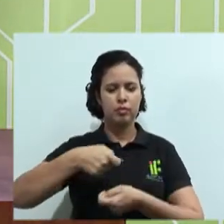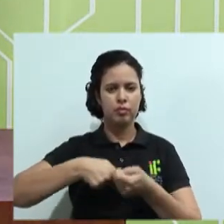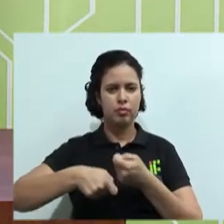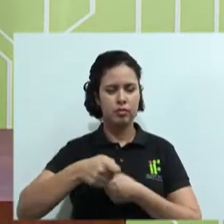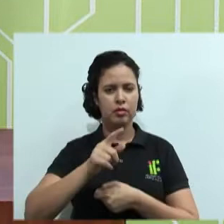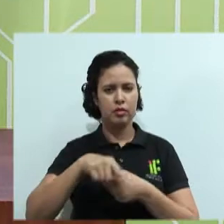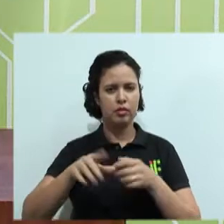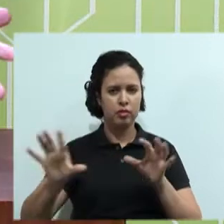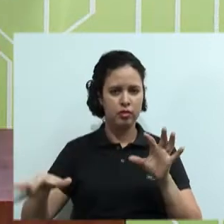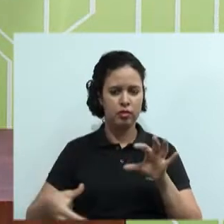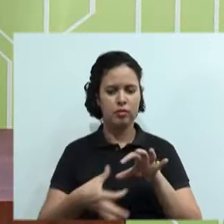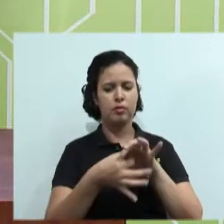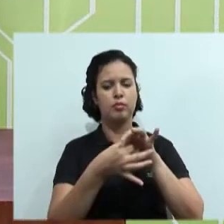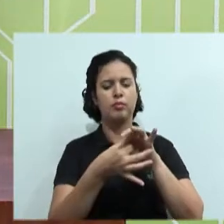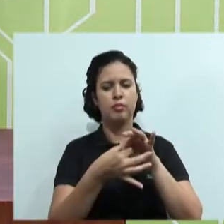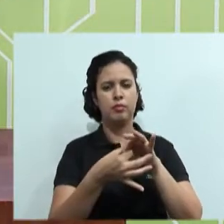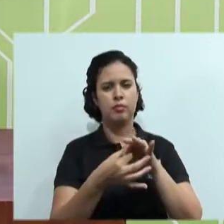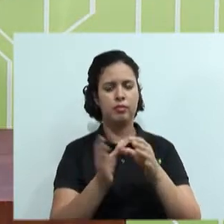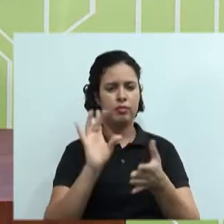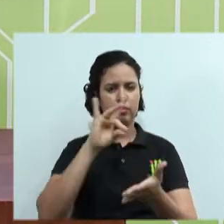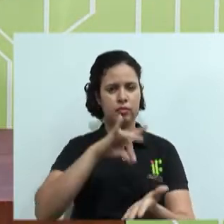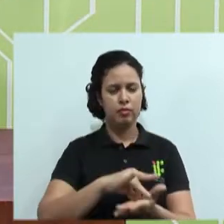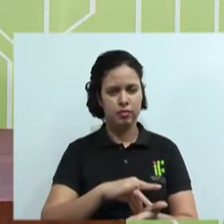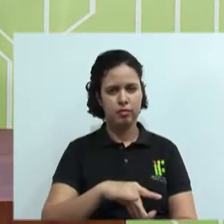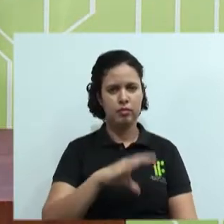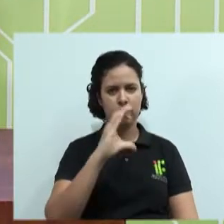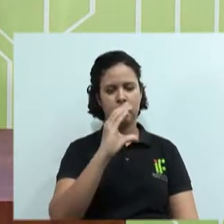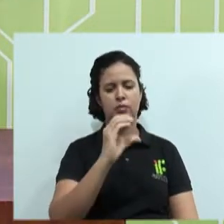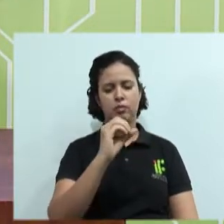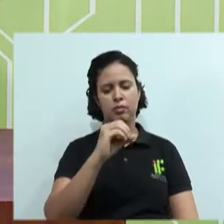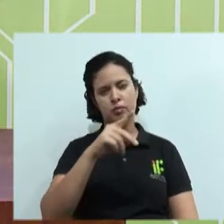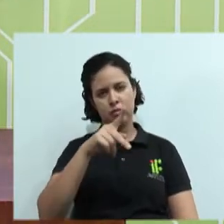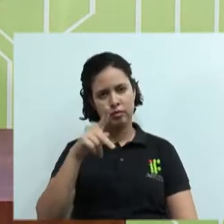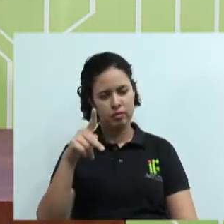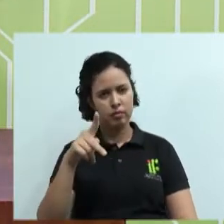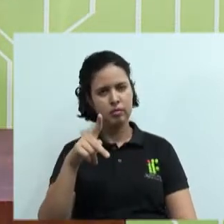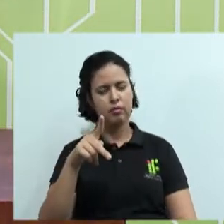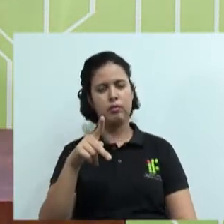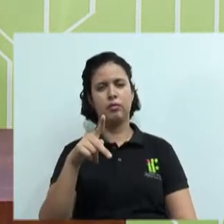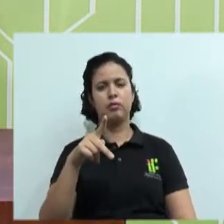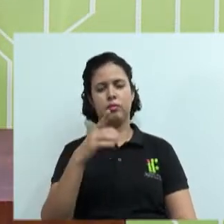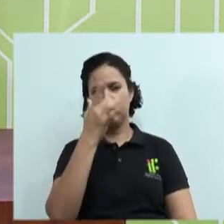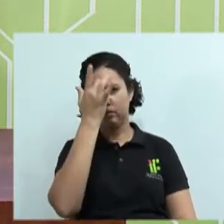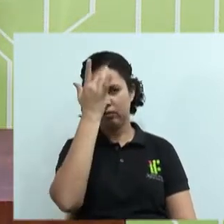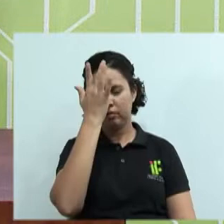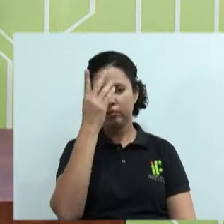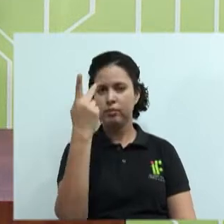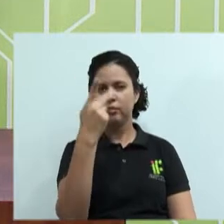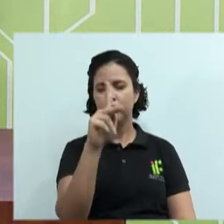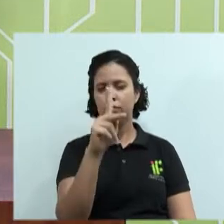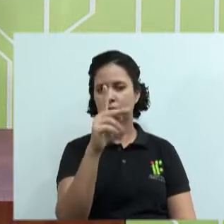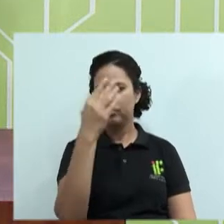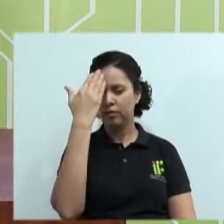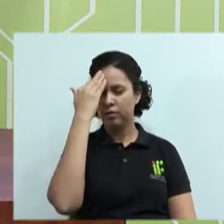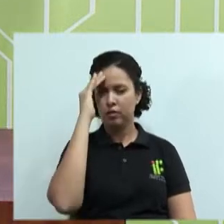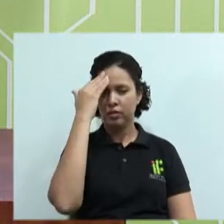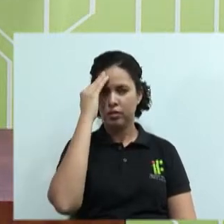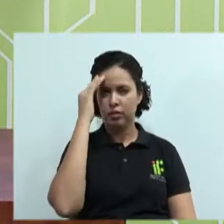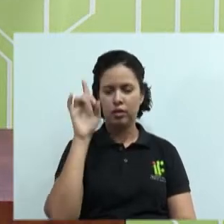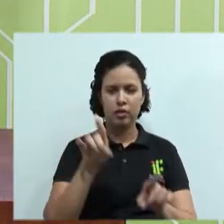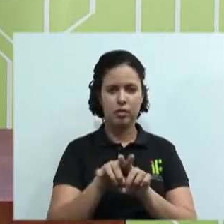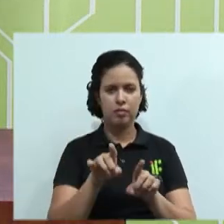à realidade de uma cooperativa, à realidade do cooperativismo para facilitar o seu entendimento e também depois a sua